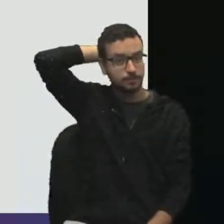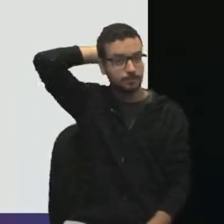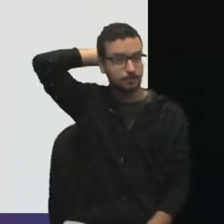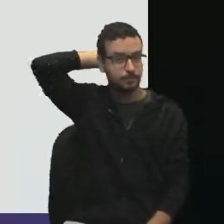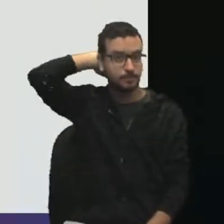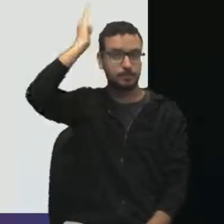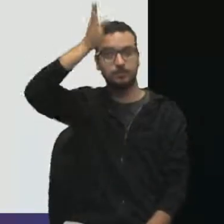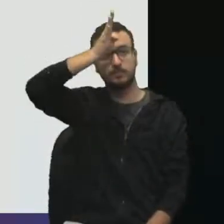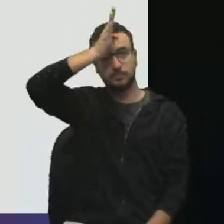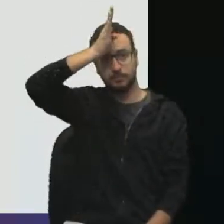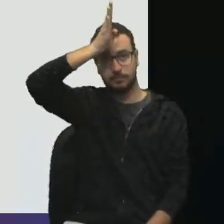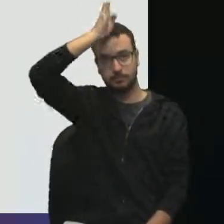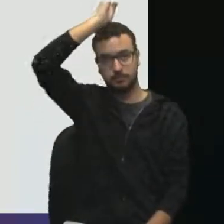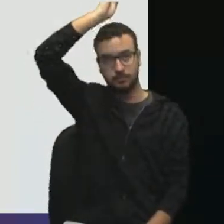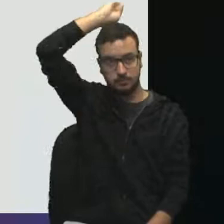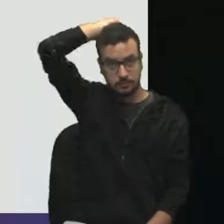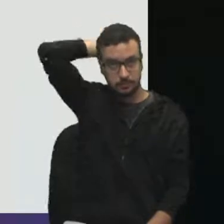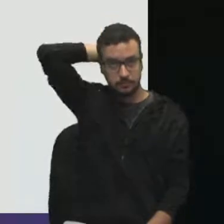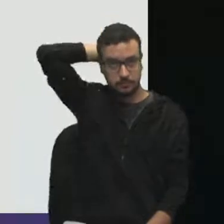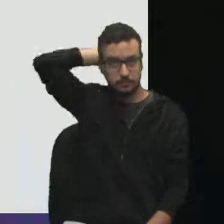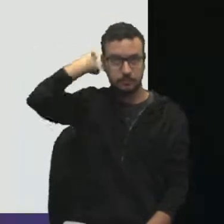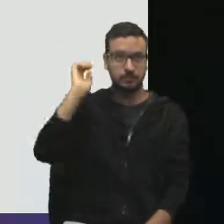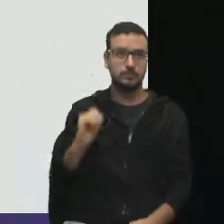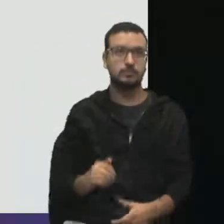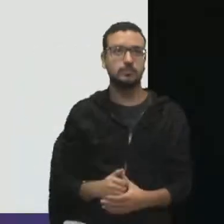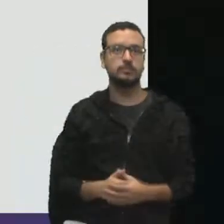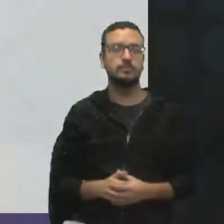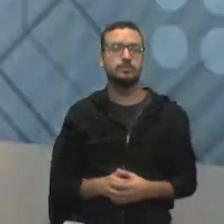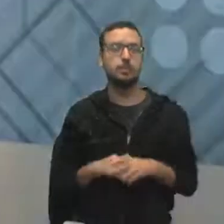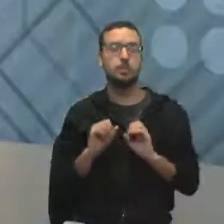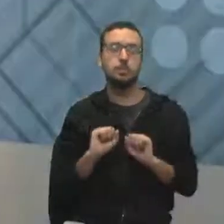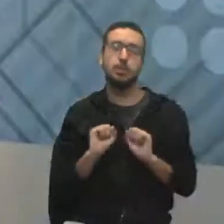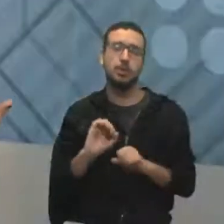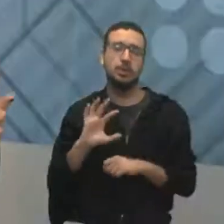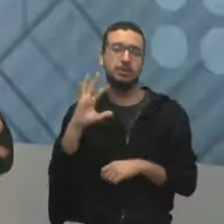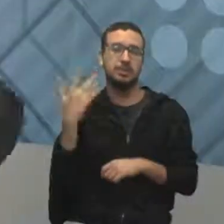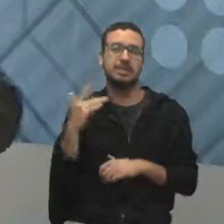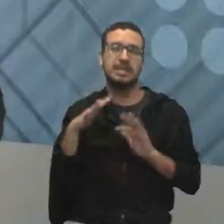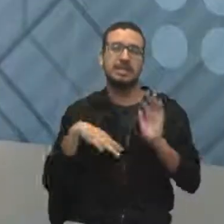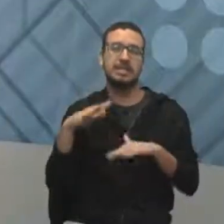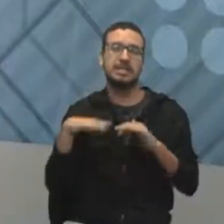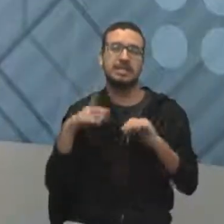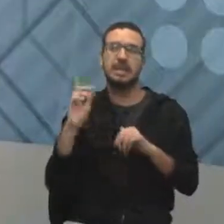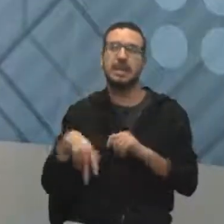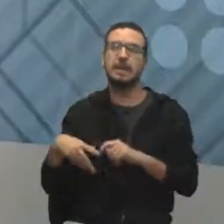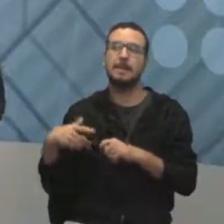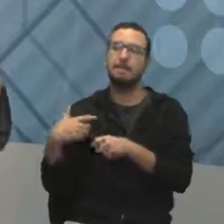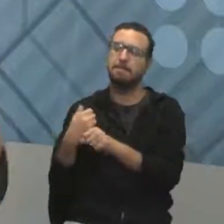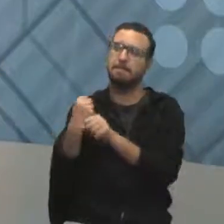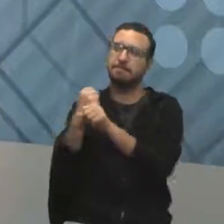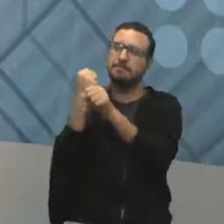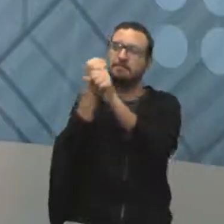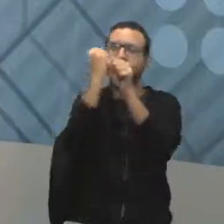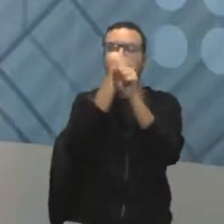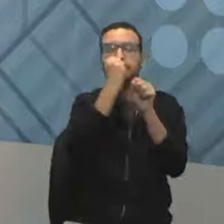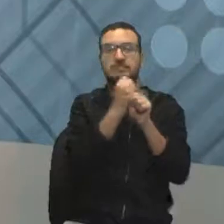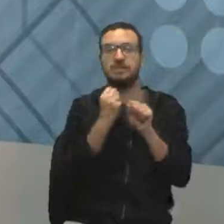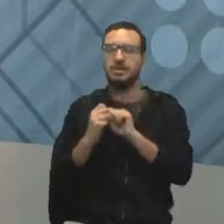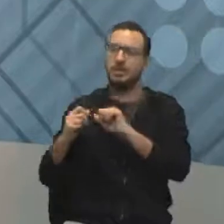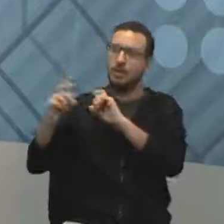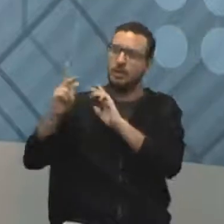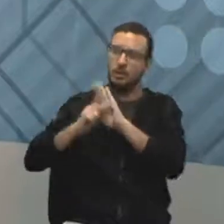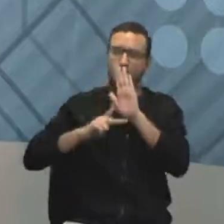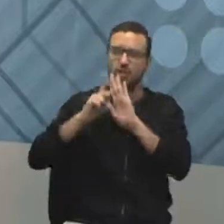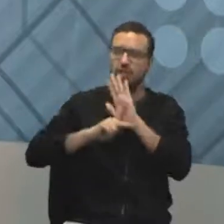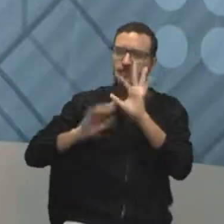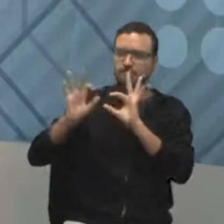Pode acontecer, às vezes, né, da gente estar lá montando todo um grande projeto, está ficando bonito,